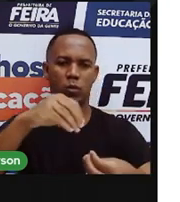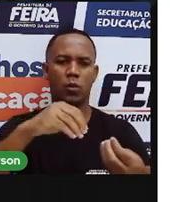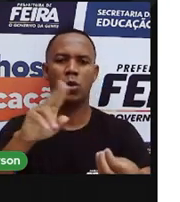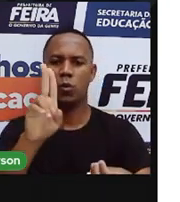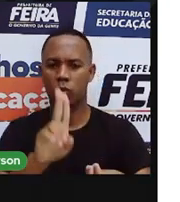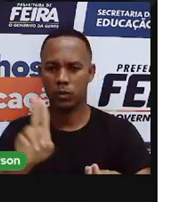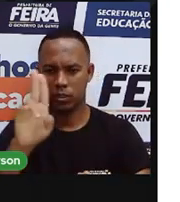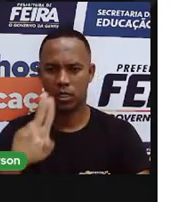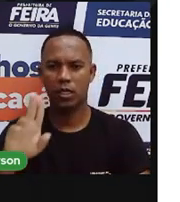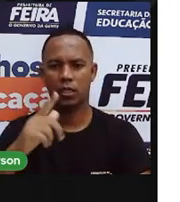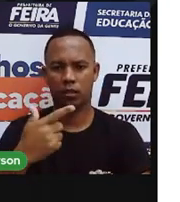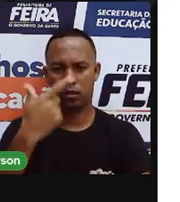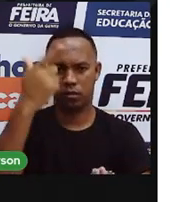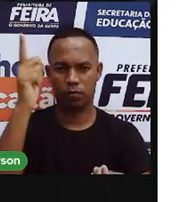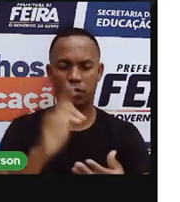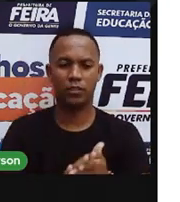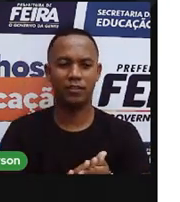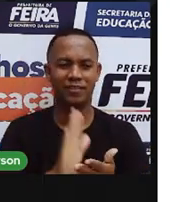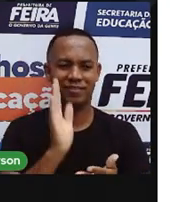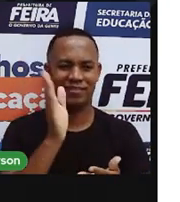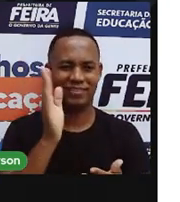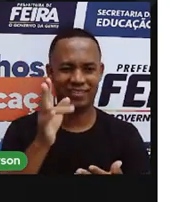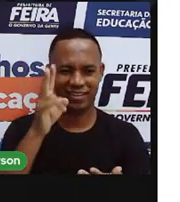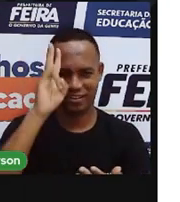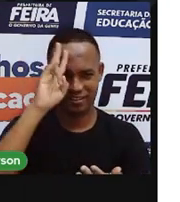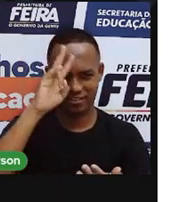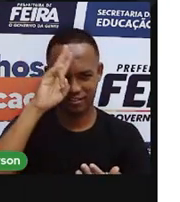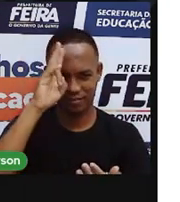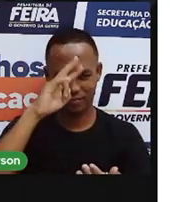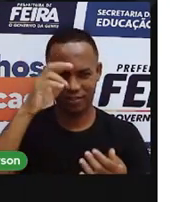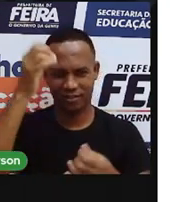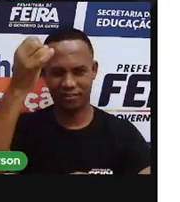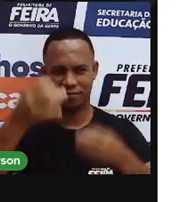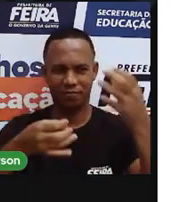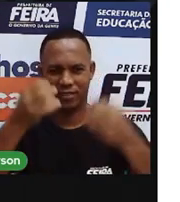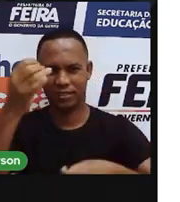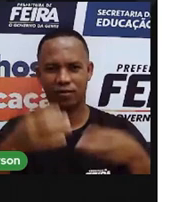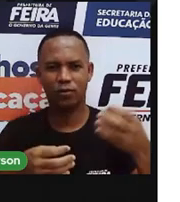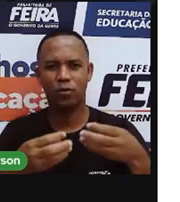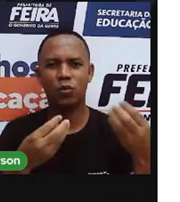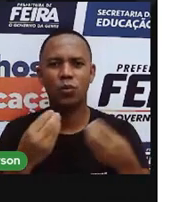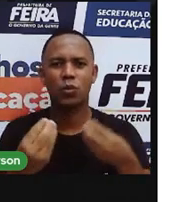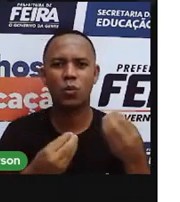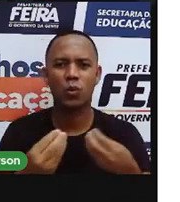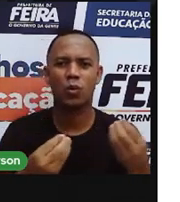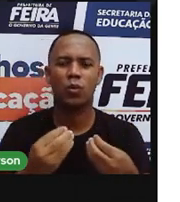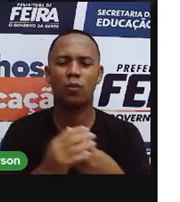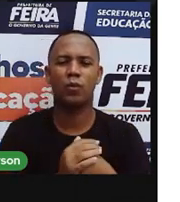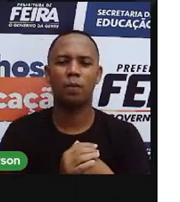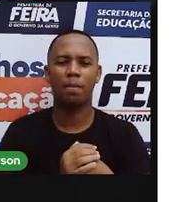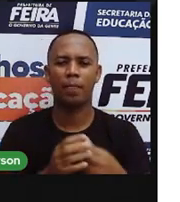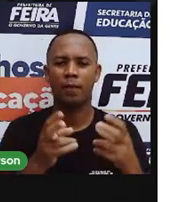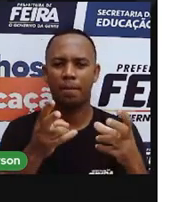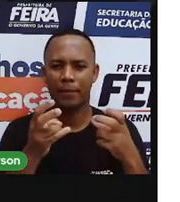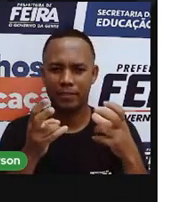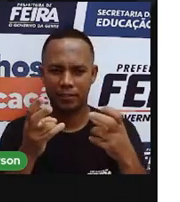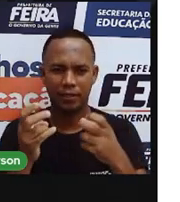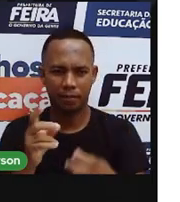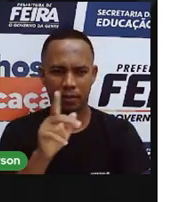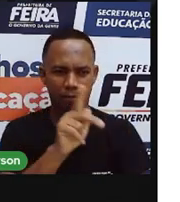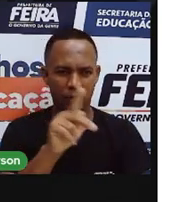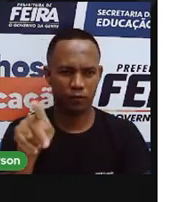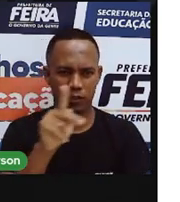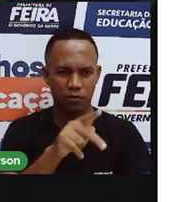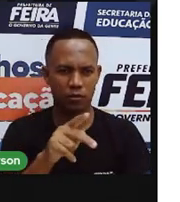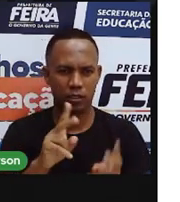possíveis. Inclusive, a gente viu lá, quando a gente estava falando sobre serviços públicos. Percebam que a prova está sempre